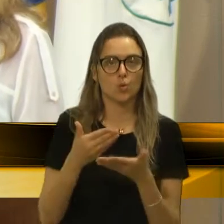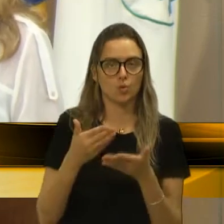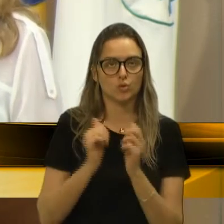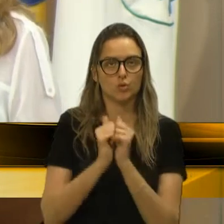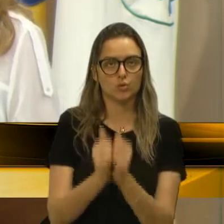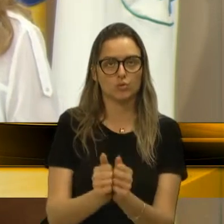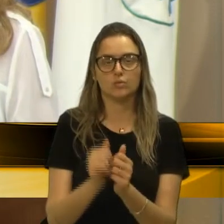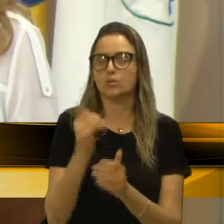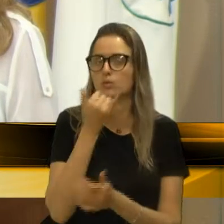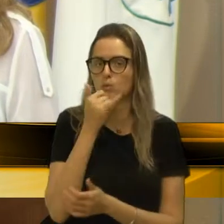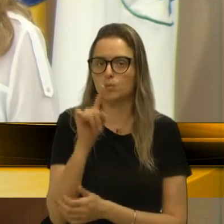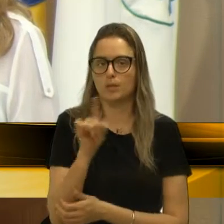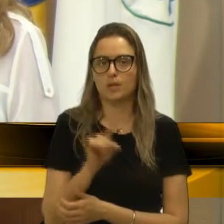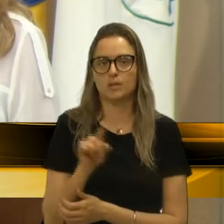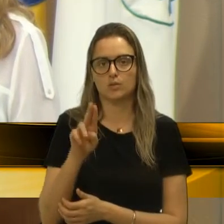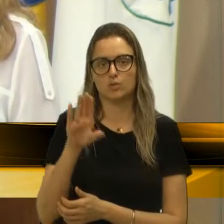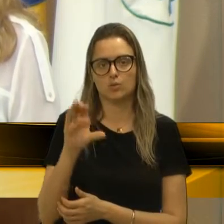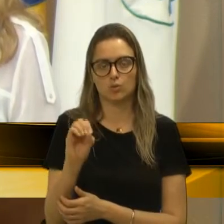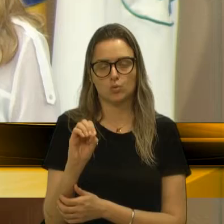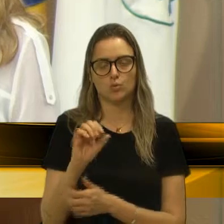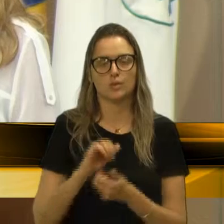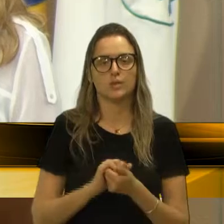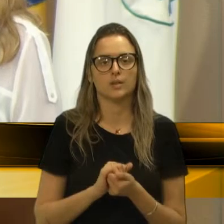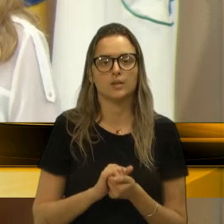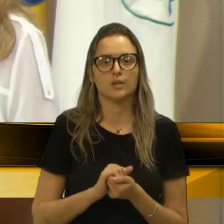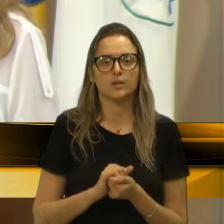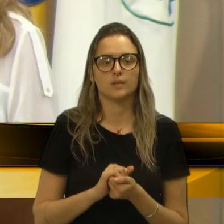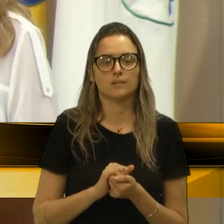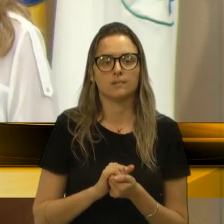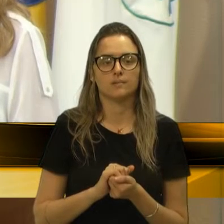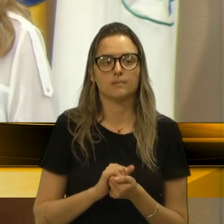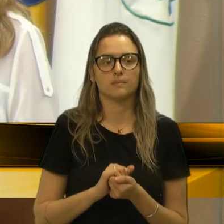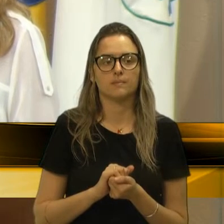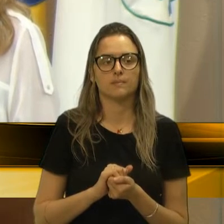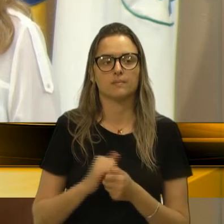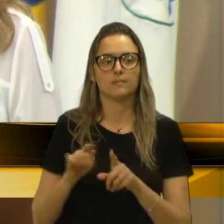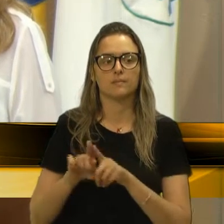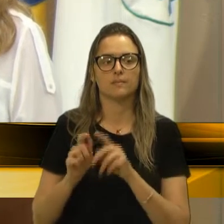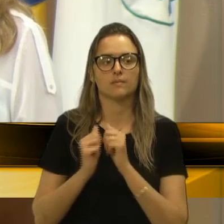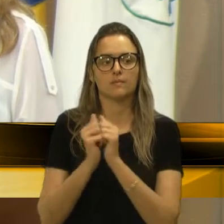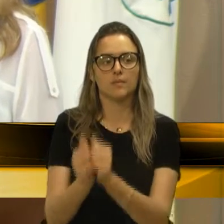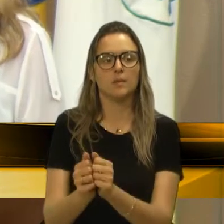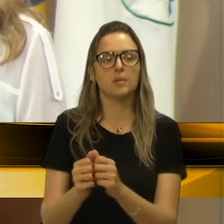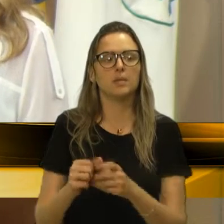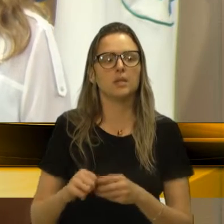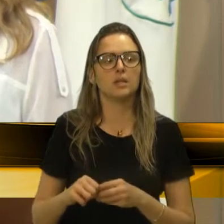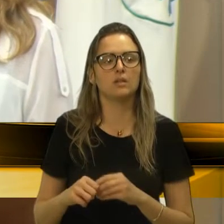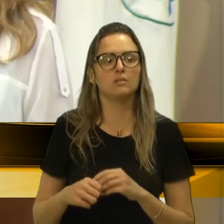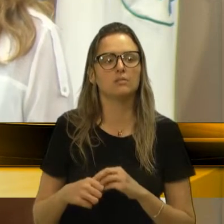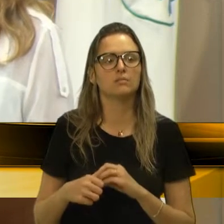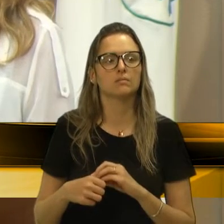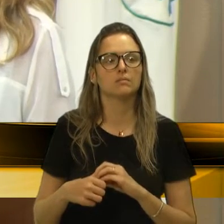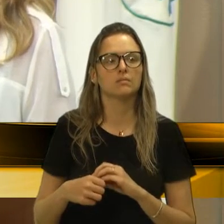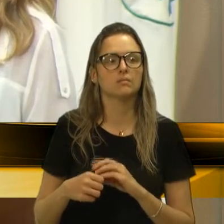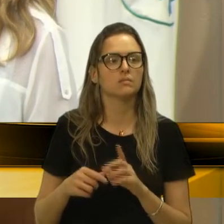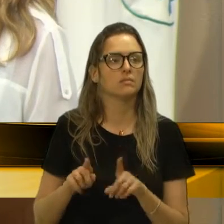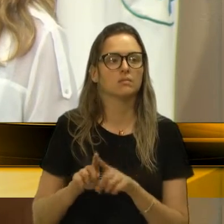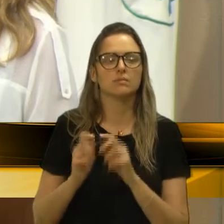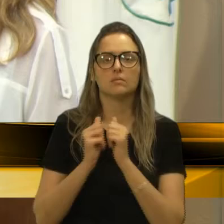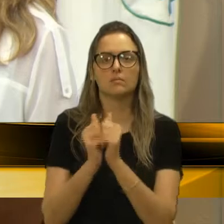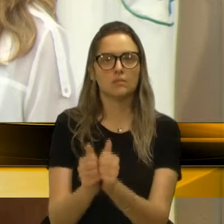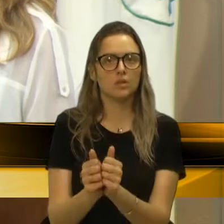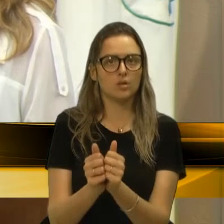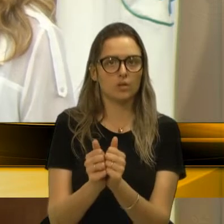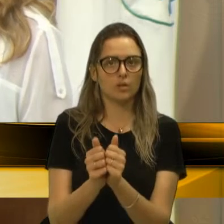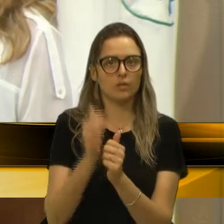estivemos, então, em reunião na Quarta Crê, na semana passada, em razão da implantação